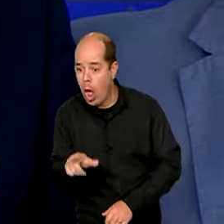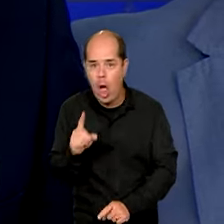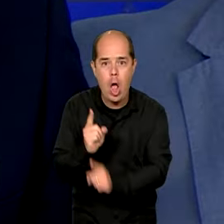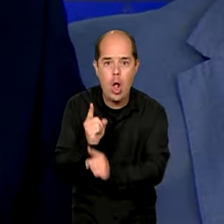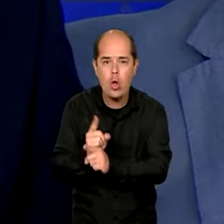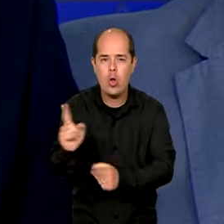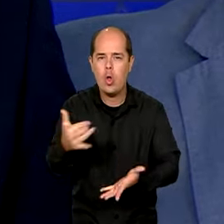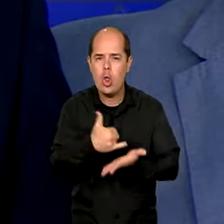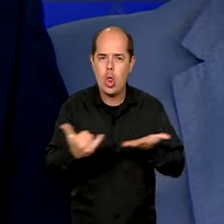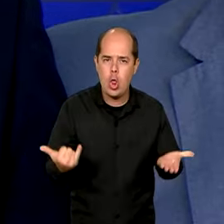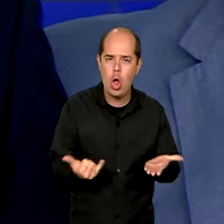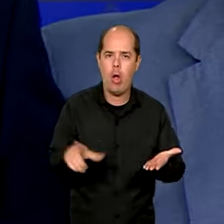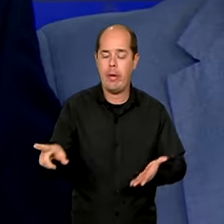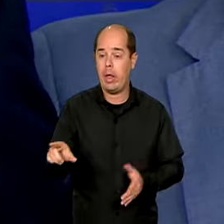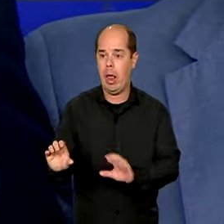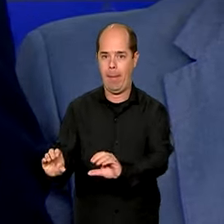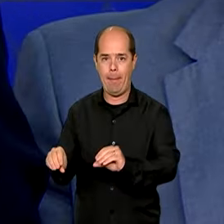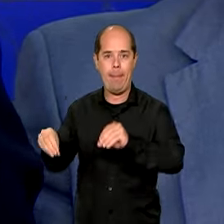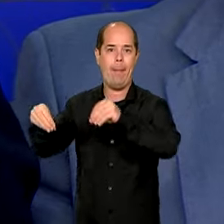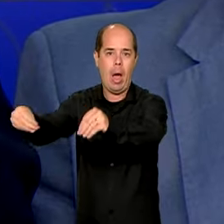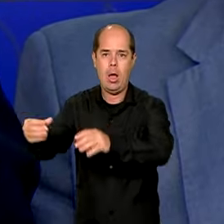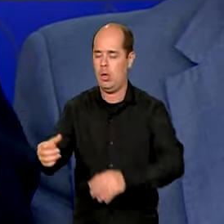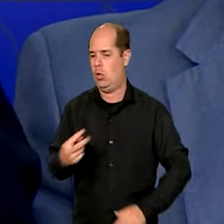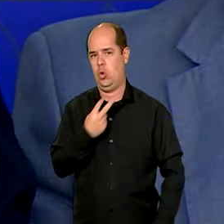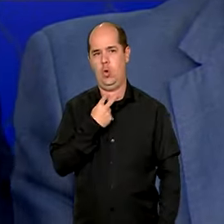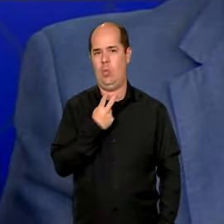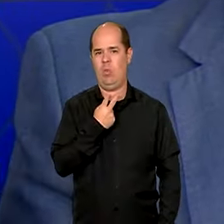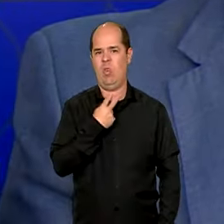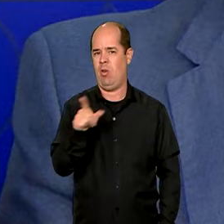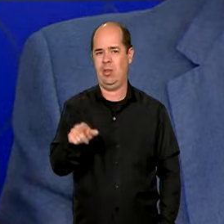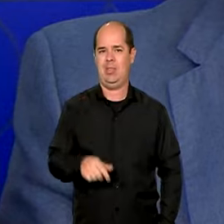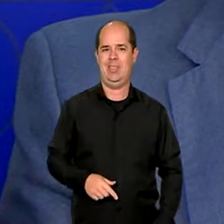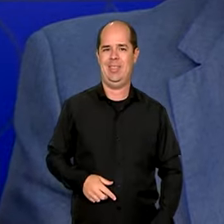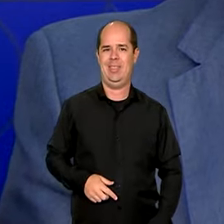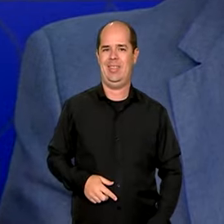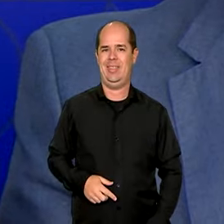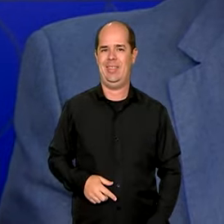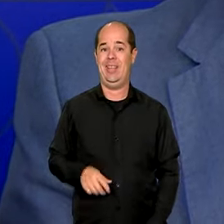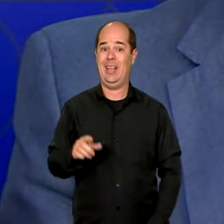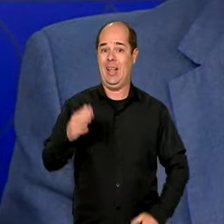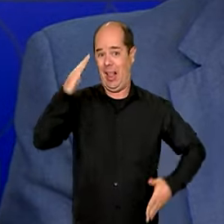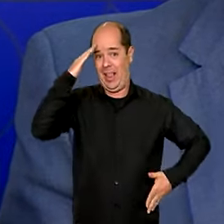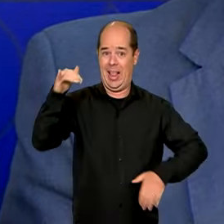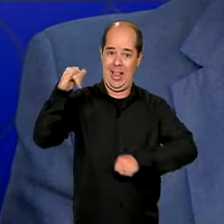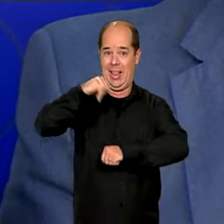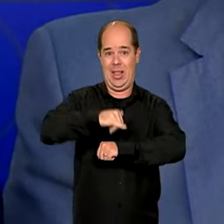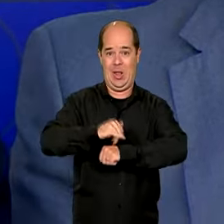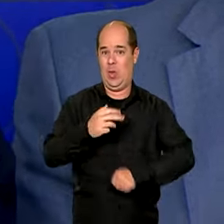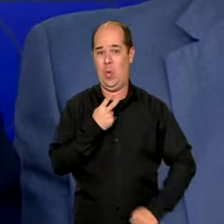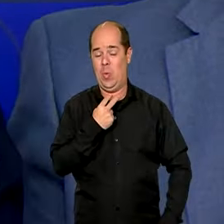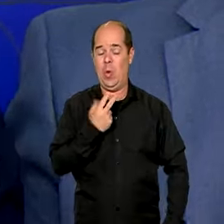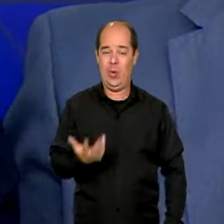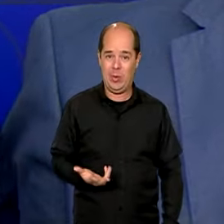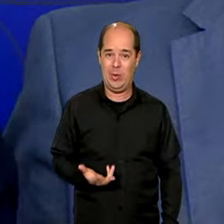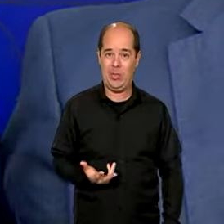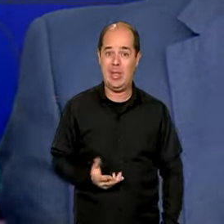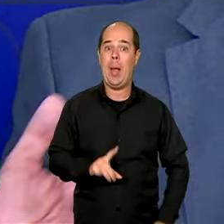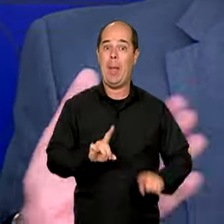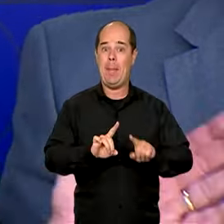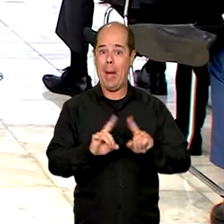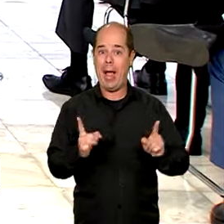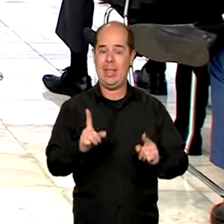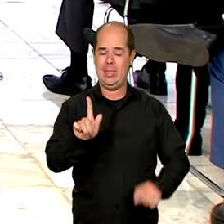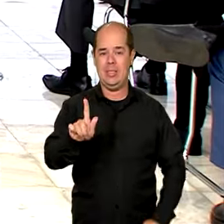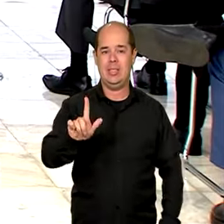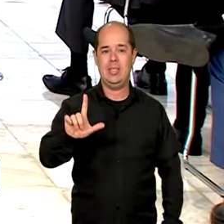não podia abrir a bagagem. A aeronáutica não podia abrir a bagagem. Com essa GLO específica, dentro do aeroporto, nós vamos